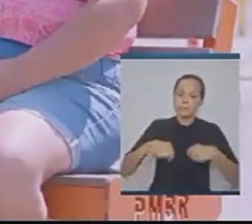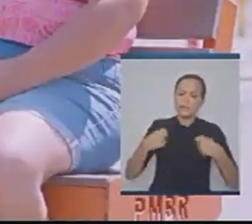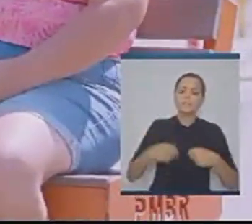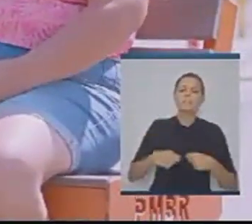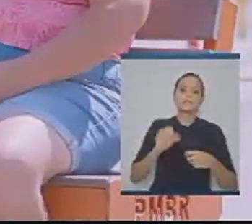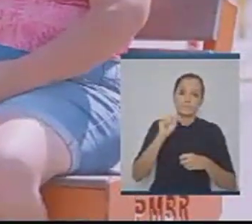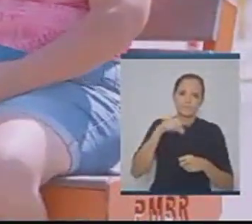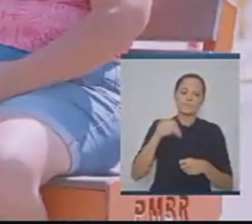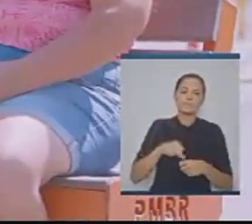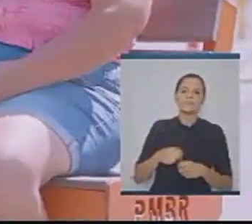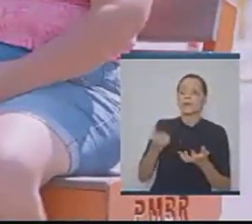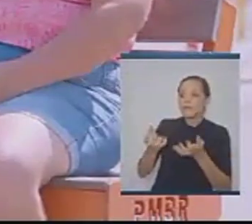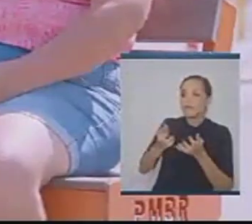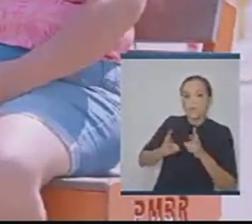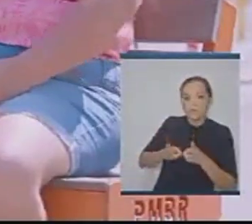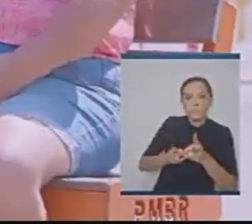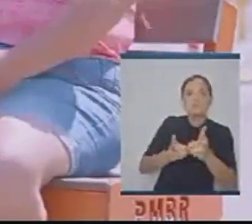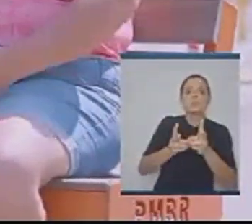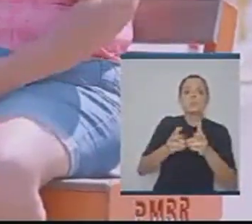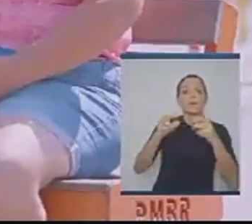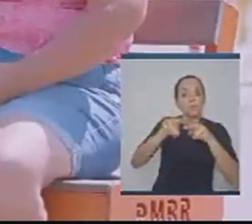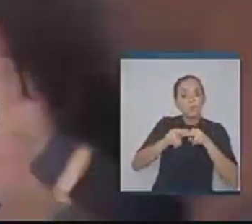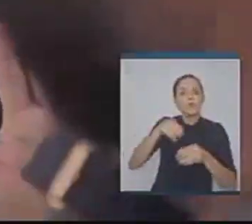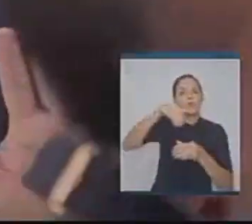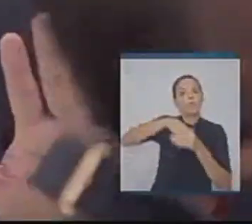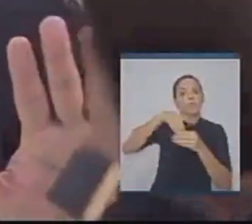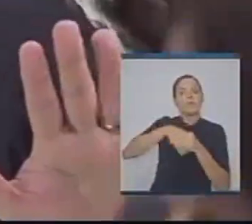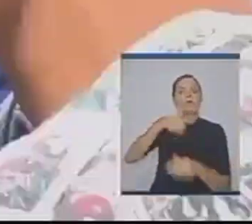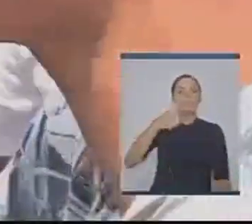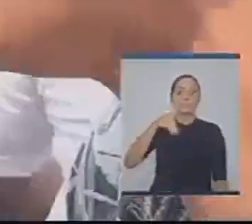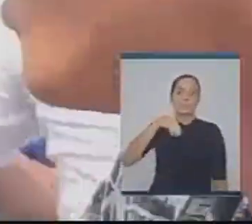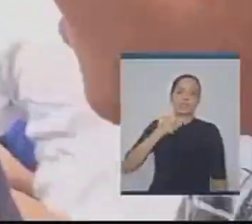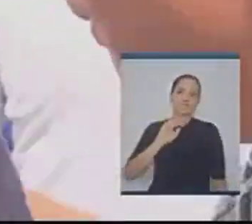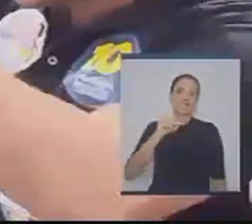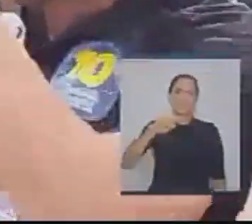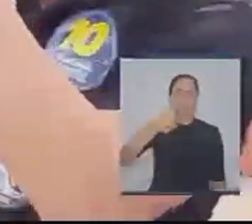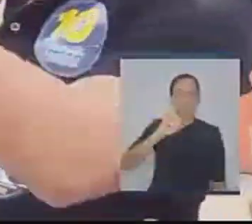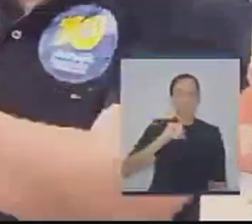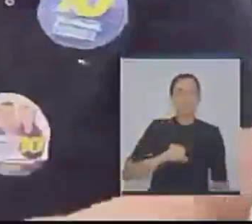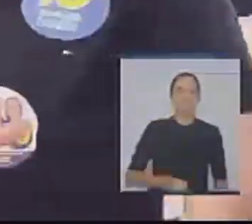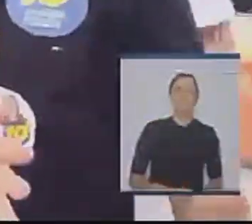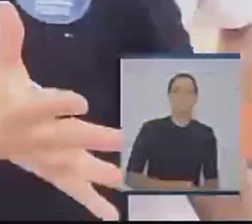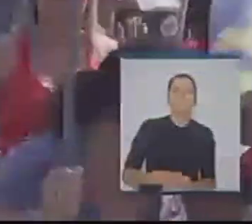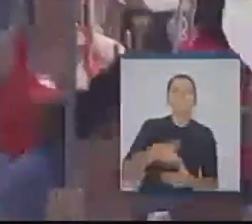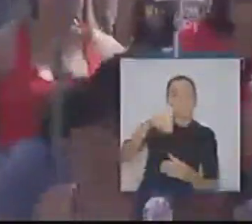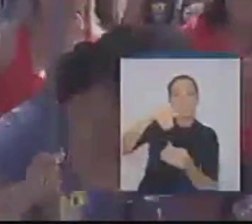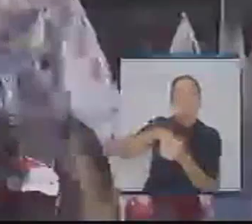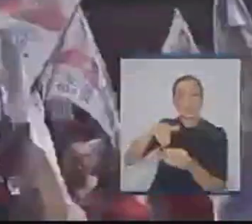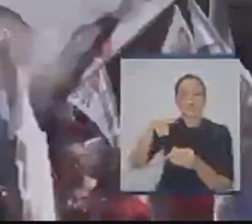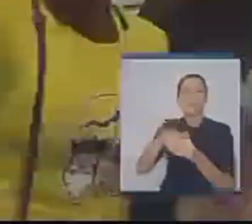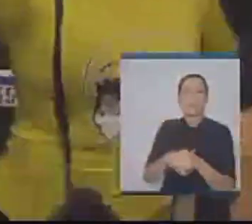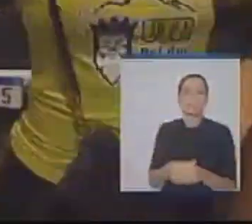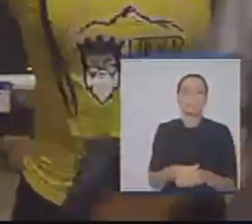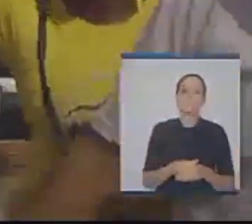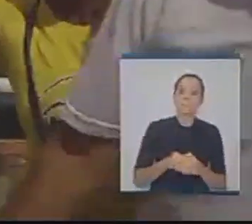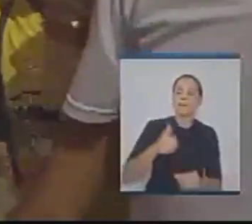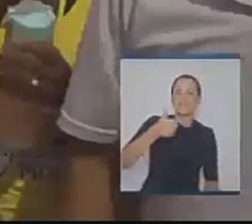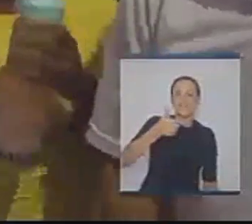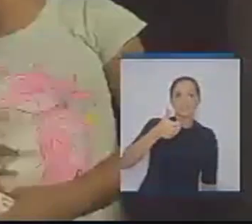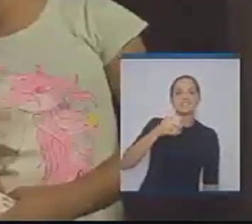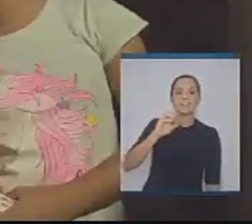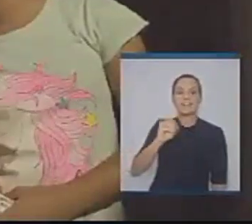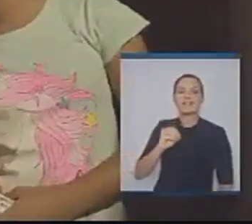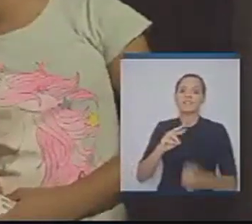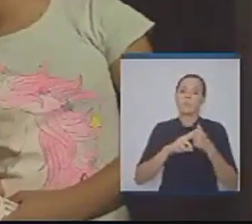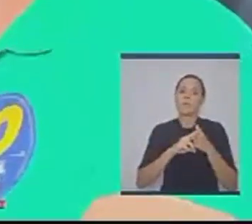Matheus, o Vaguinho é o futuro em nossas mãos. Na U, na perto a 10 e confirma. É o